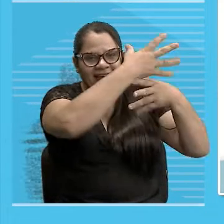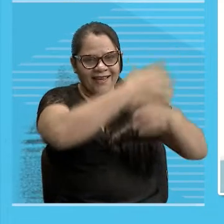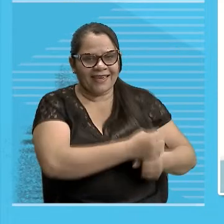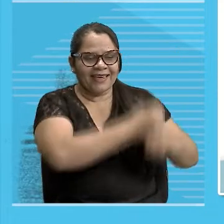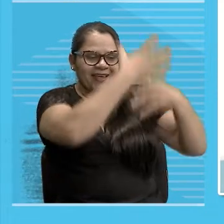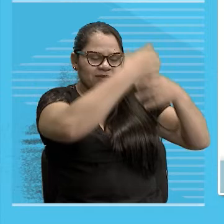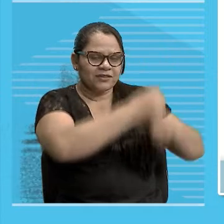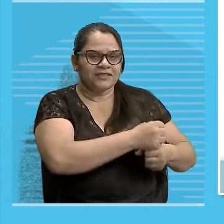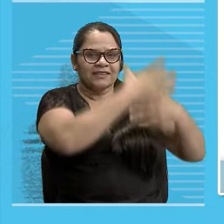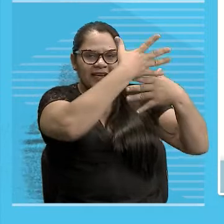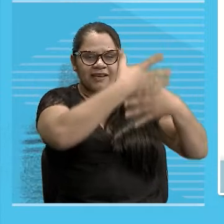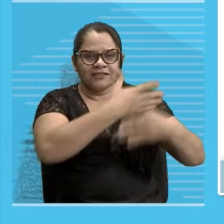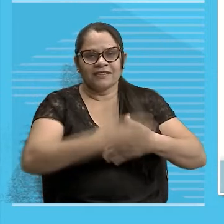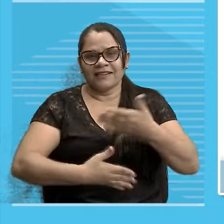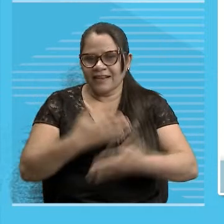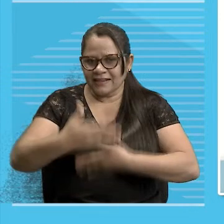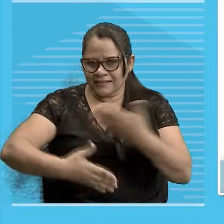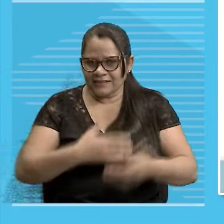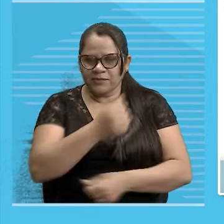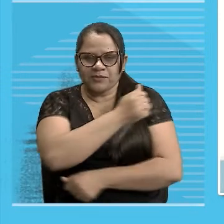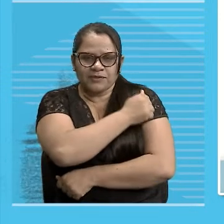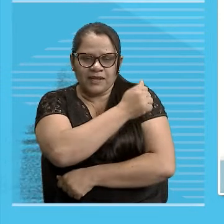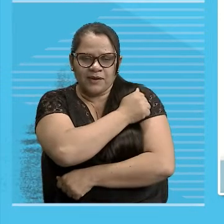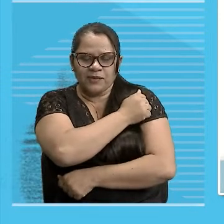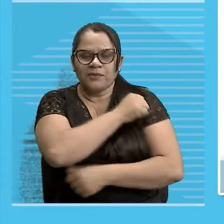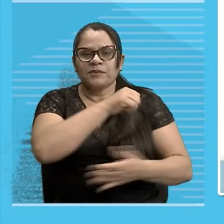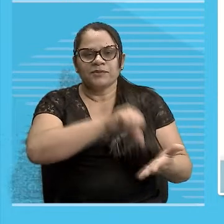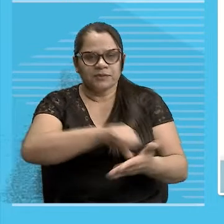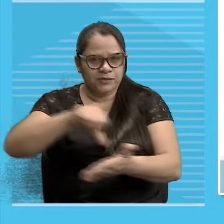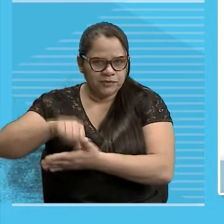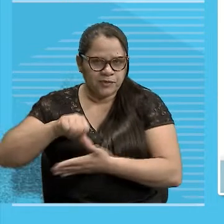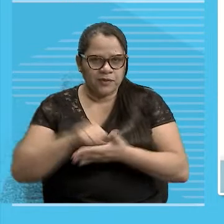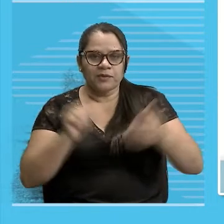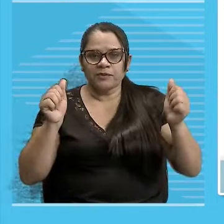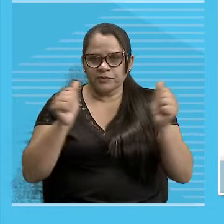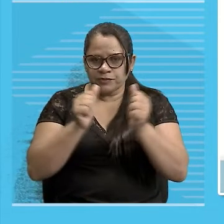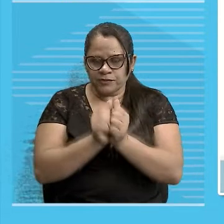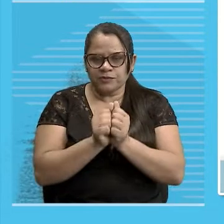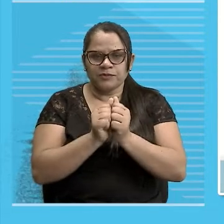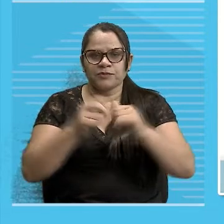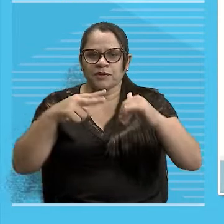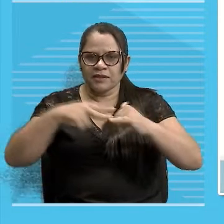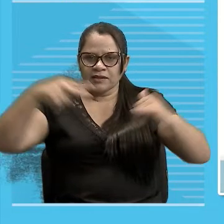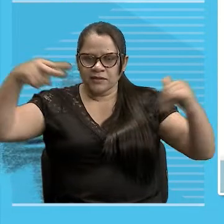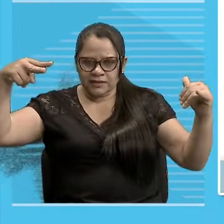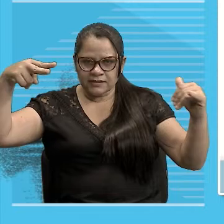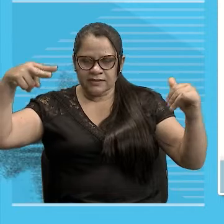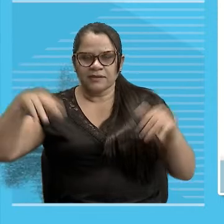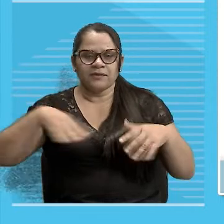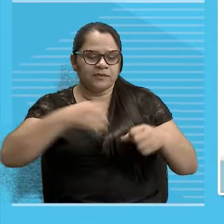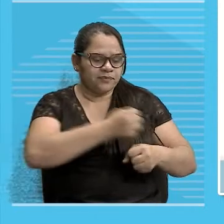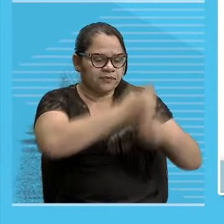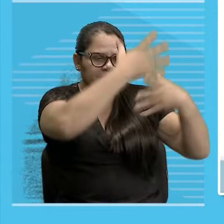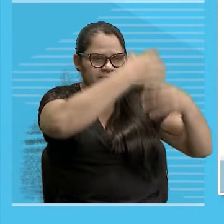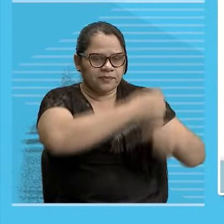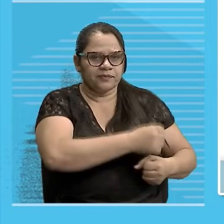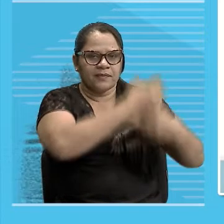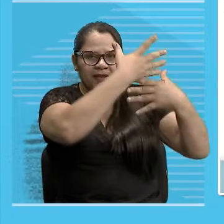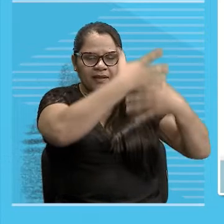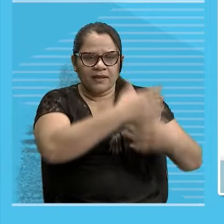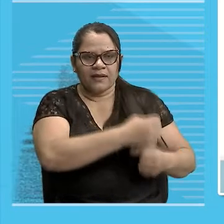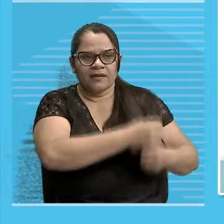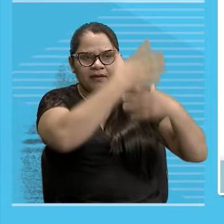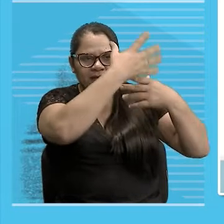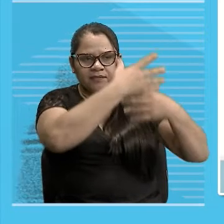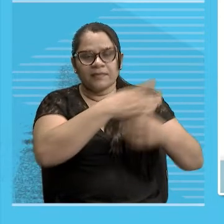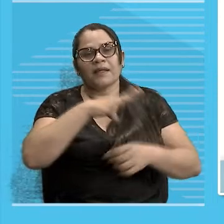bacana A galera Que está aqui conosco Deixa eu ver aqui Deixa eu ver aqui Lagoa Não